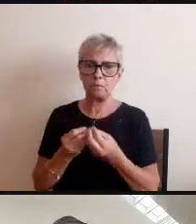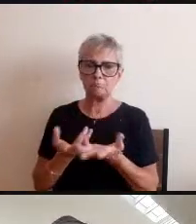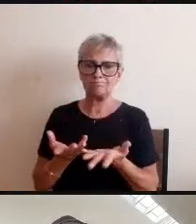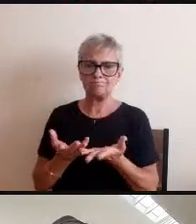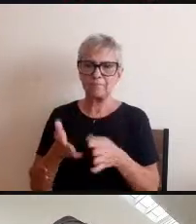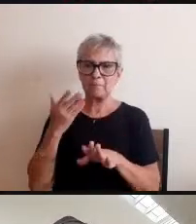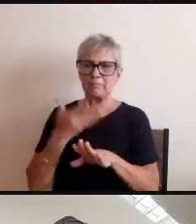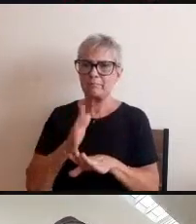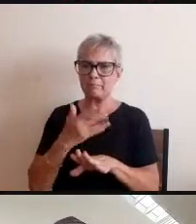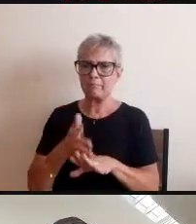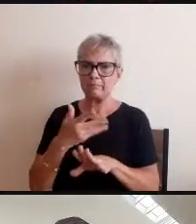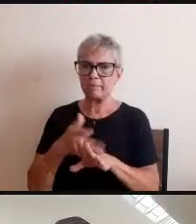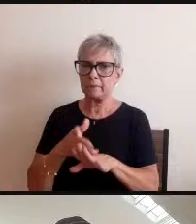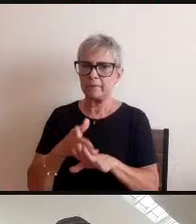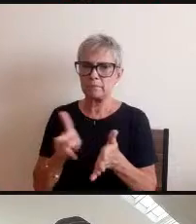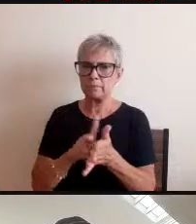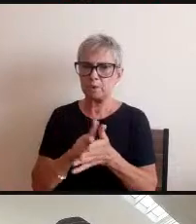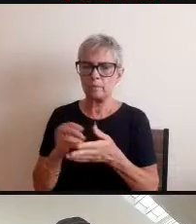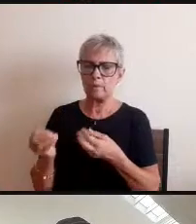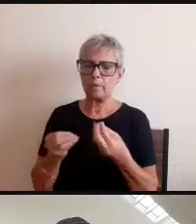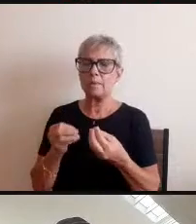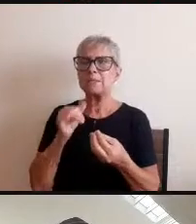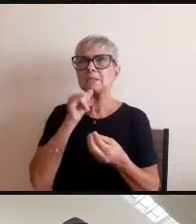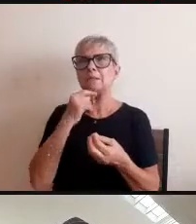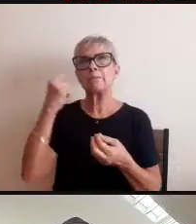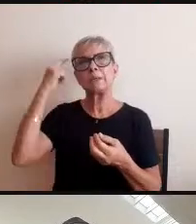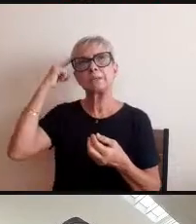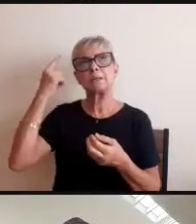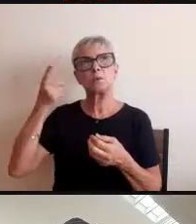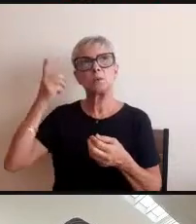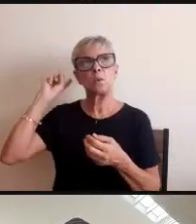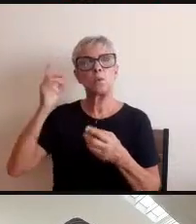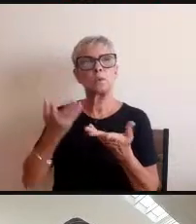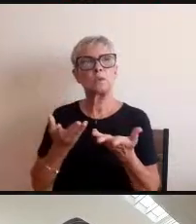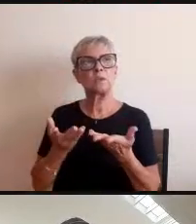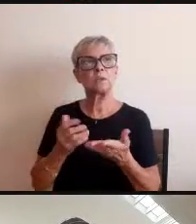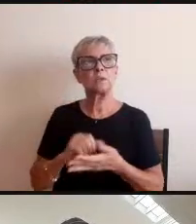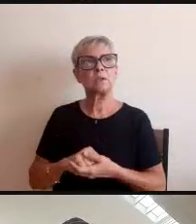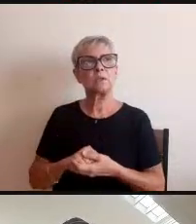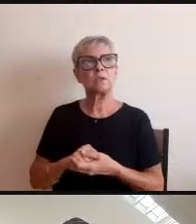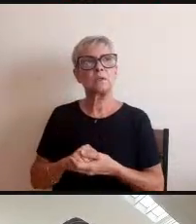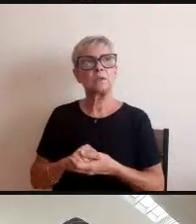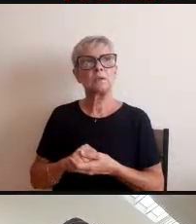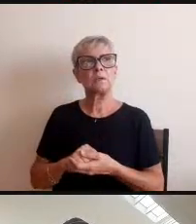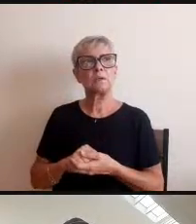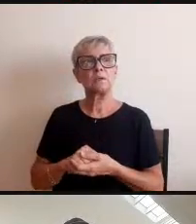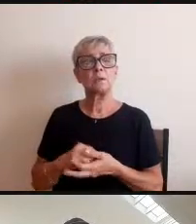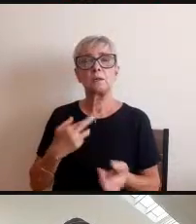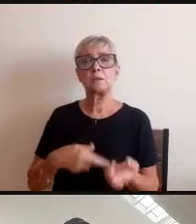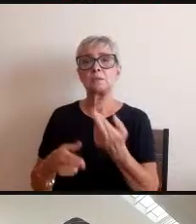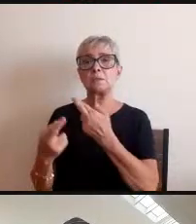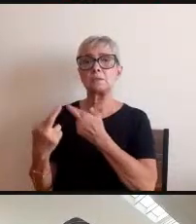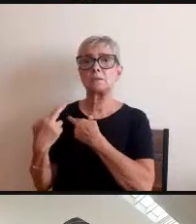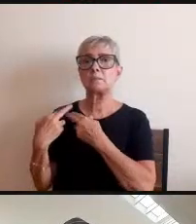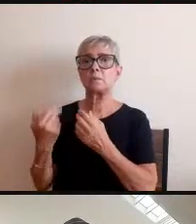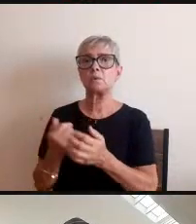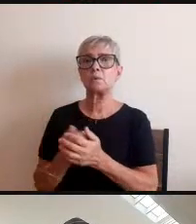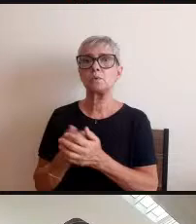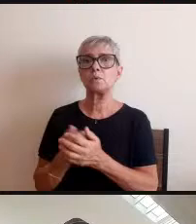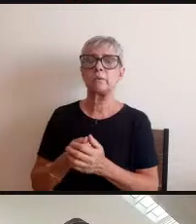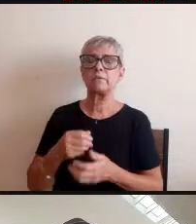assim eu estava pensando ontem a responsável de poesia do